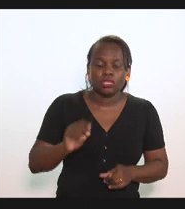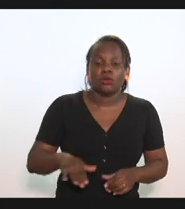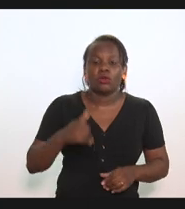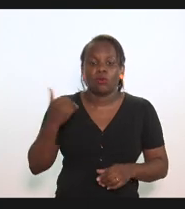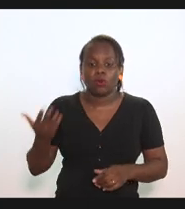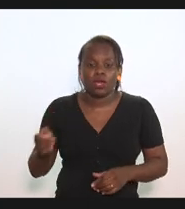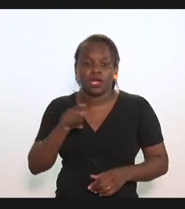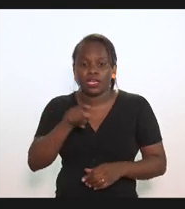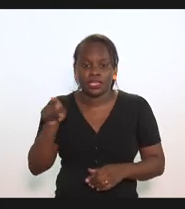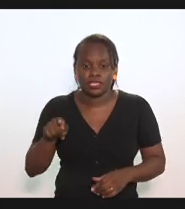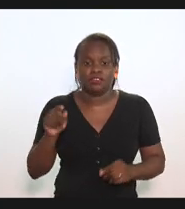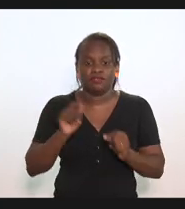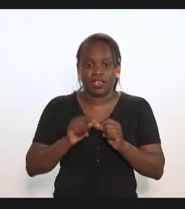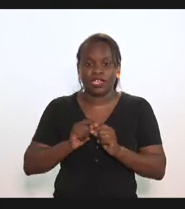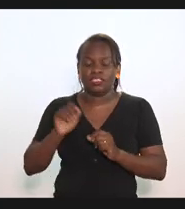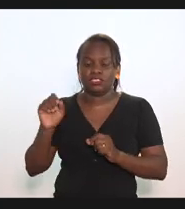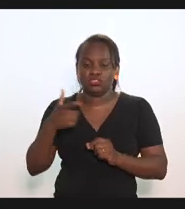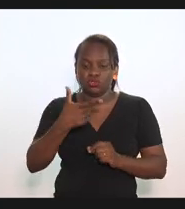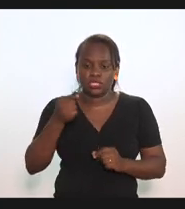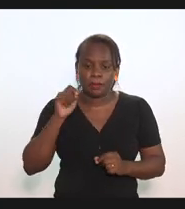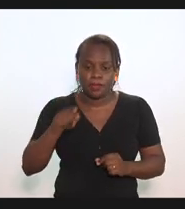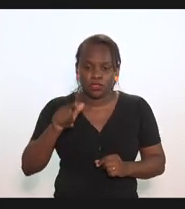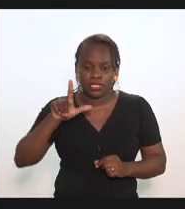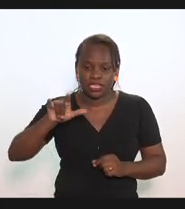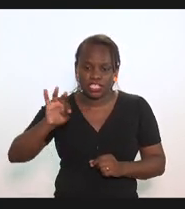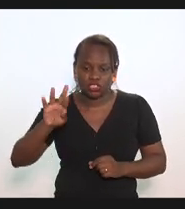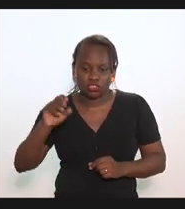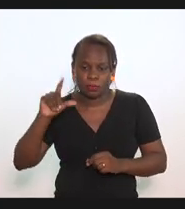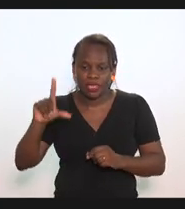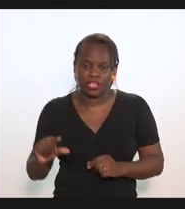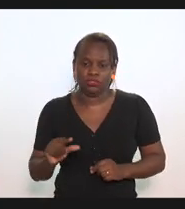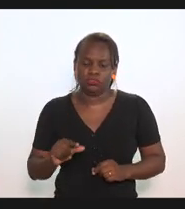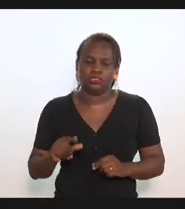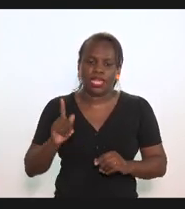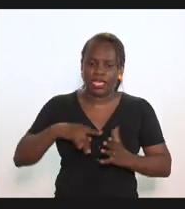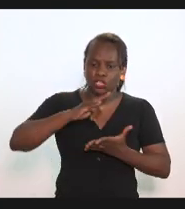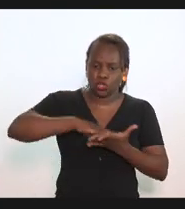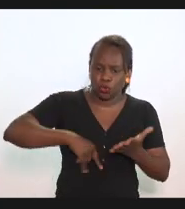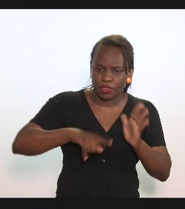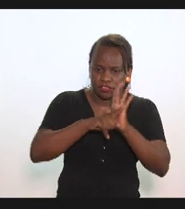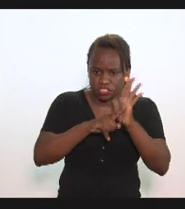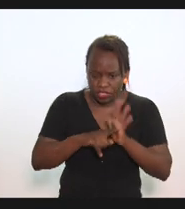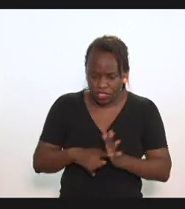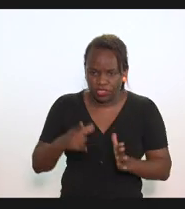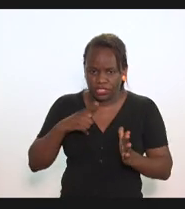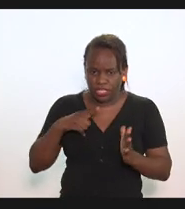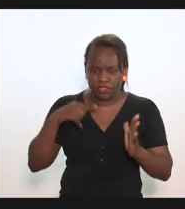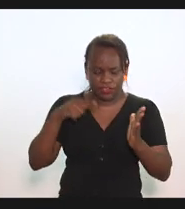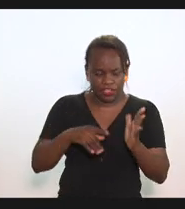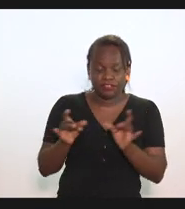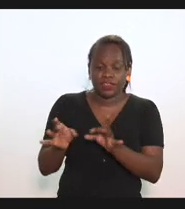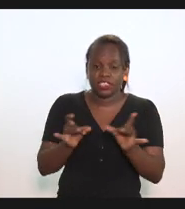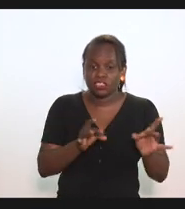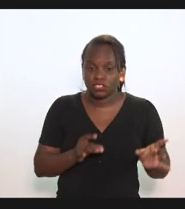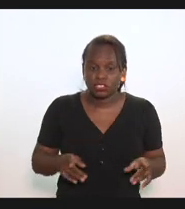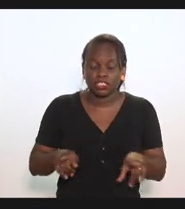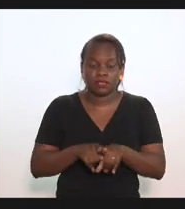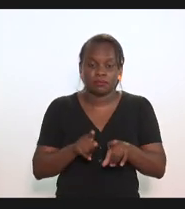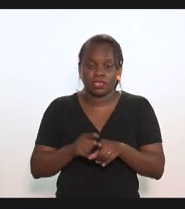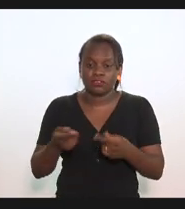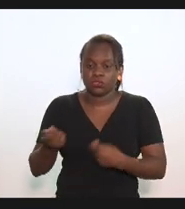são aqueles que produzem menos de 200 mil litros seja através dos documentos fiscais que apontam ali a venda e a